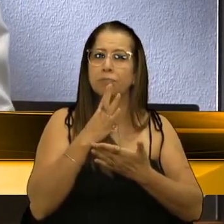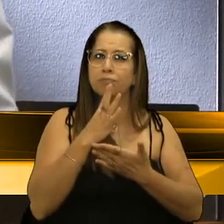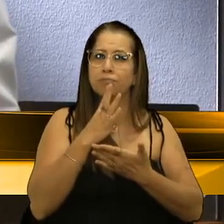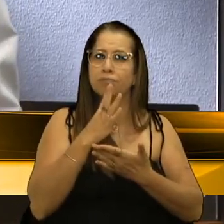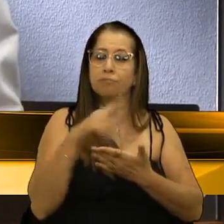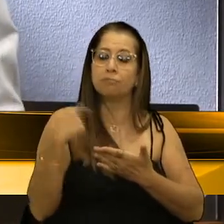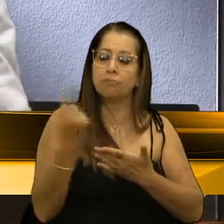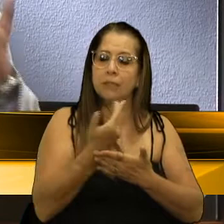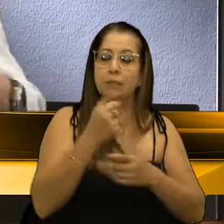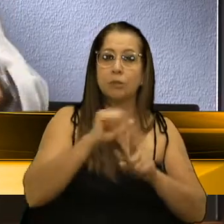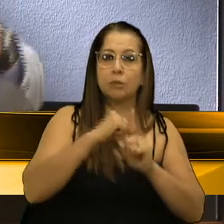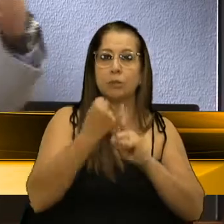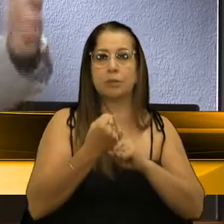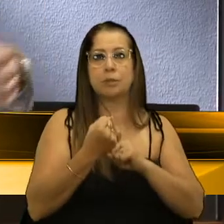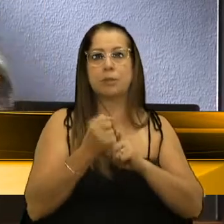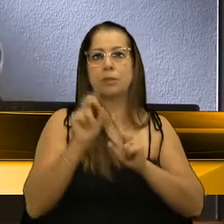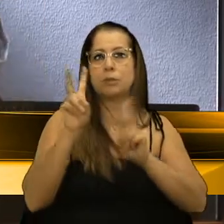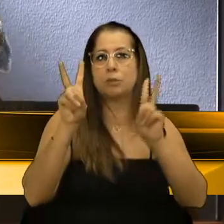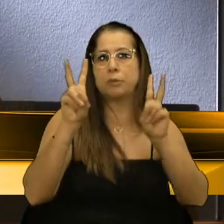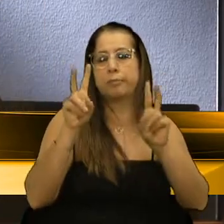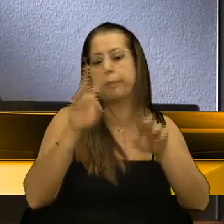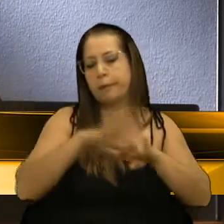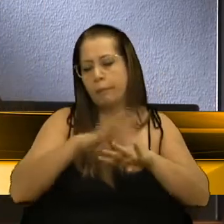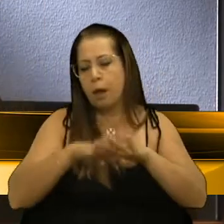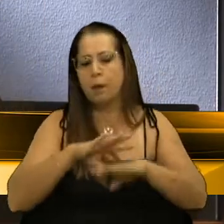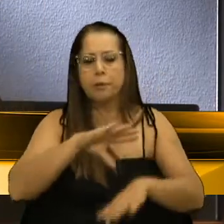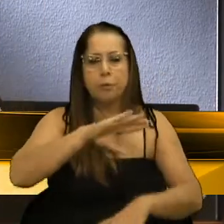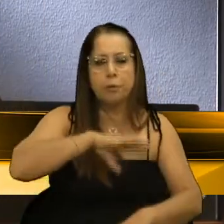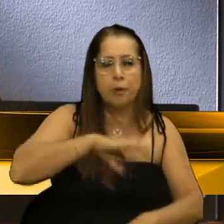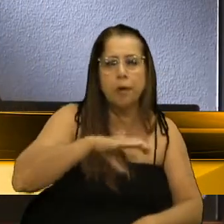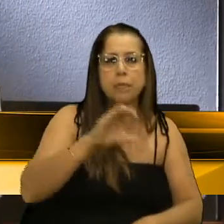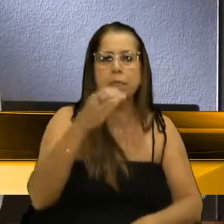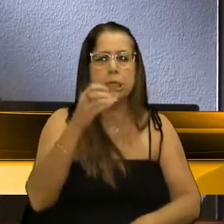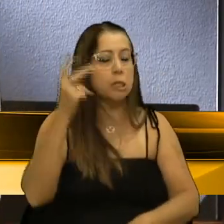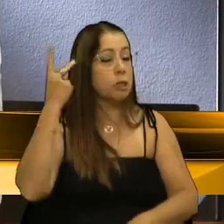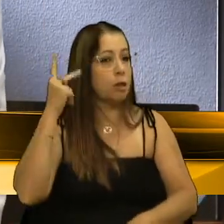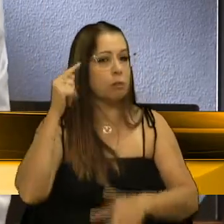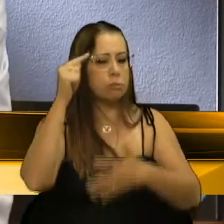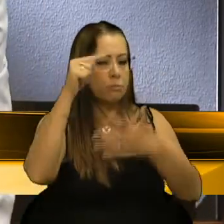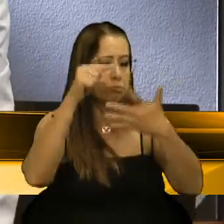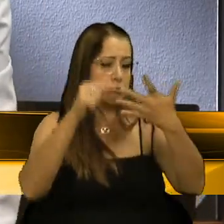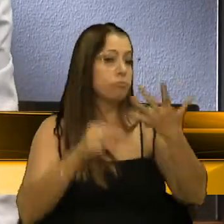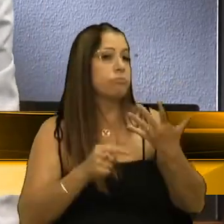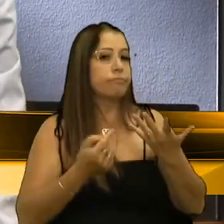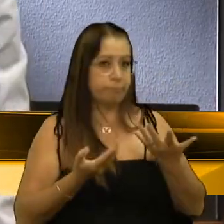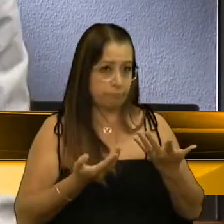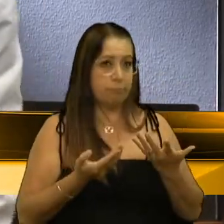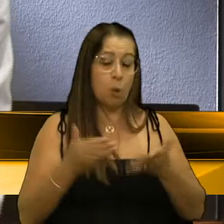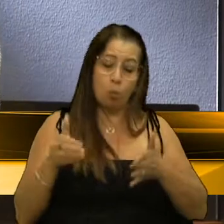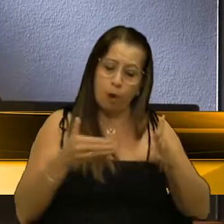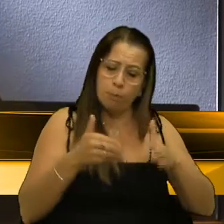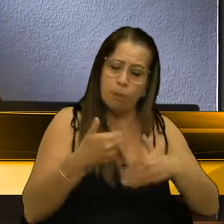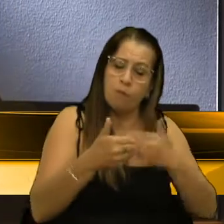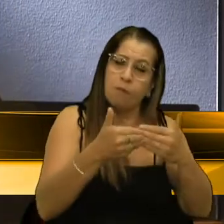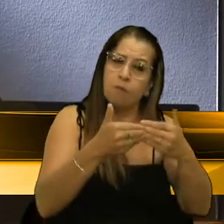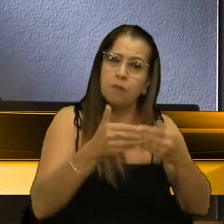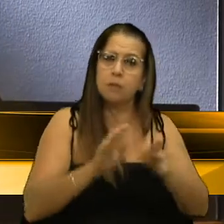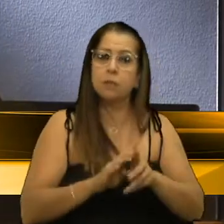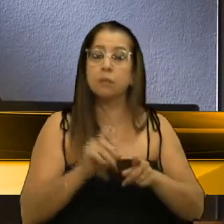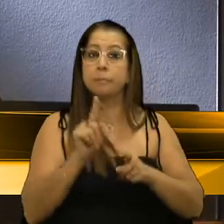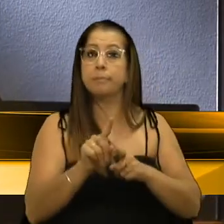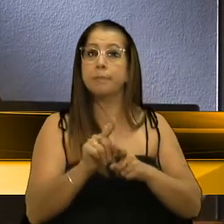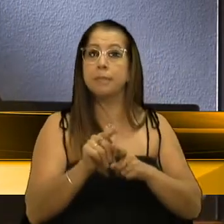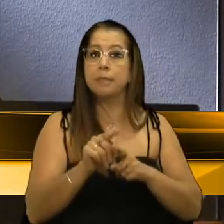sociedade. Matemática, português, ciência, história, enfim. Aí é um caminho longo pela frente. Mas, enquanto a